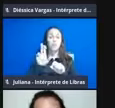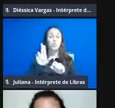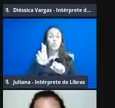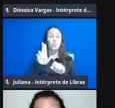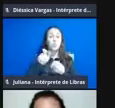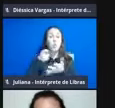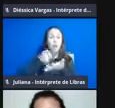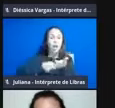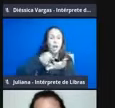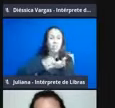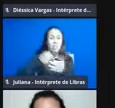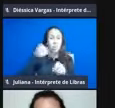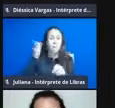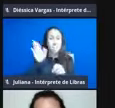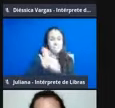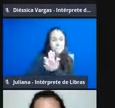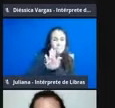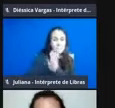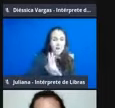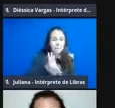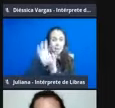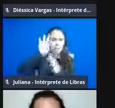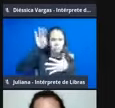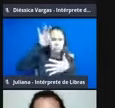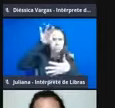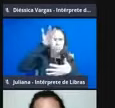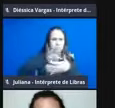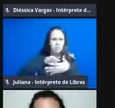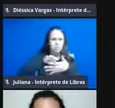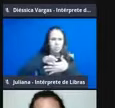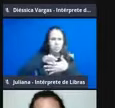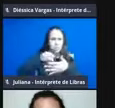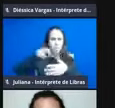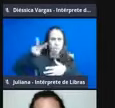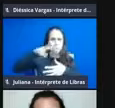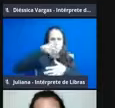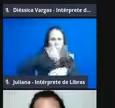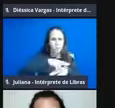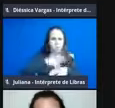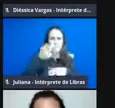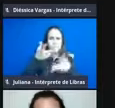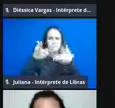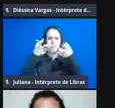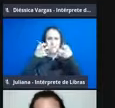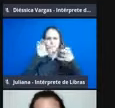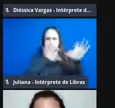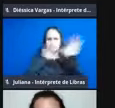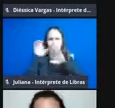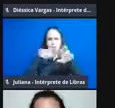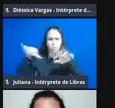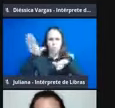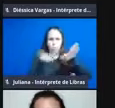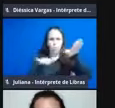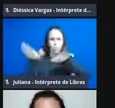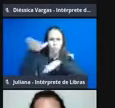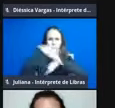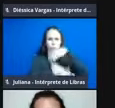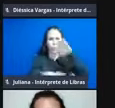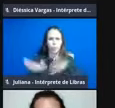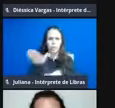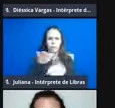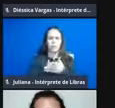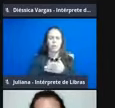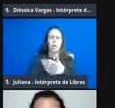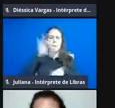uma moça, né, percebe a rapidez e a agilidade que eles têm no voo e muito dessa agilidade e rapidez se